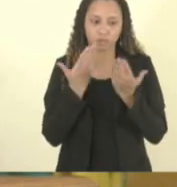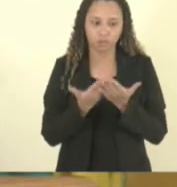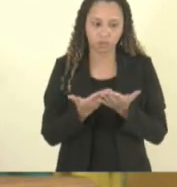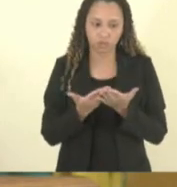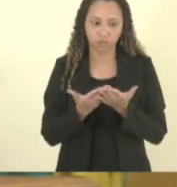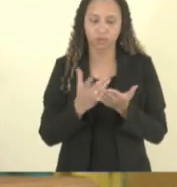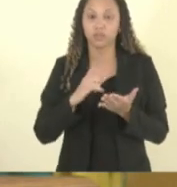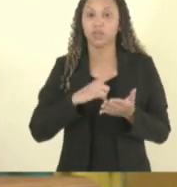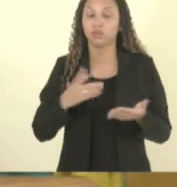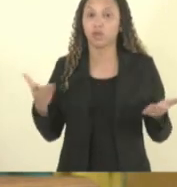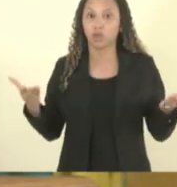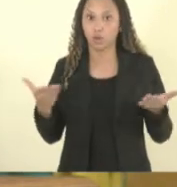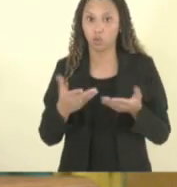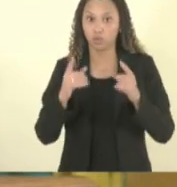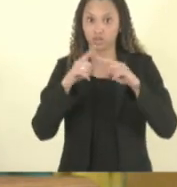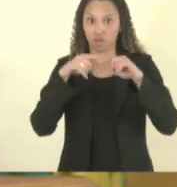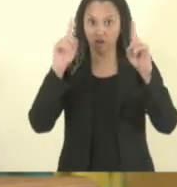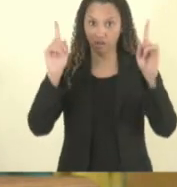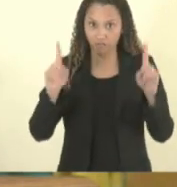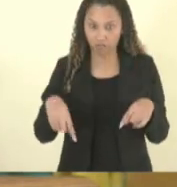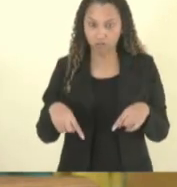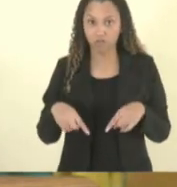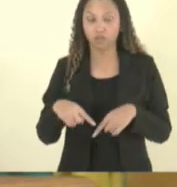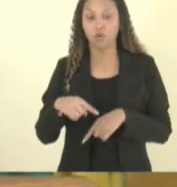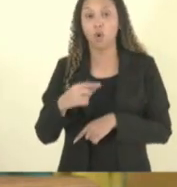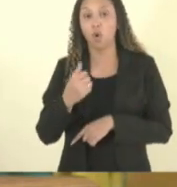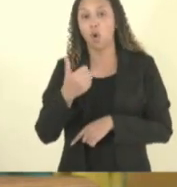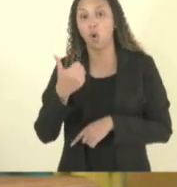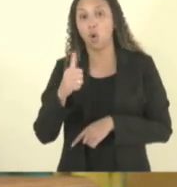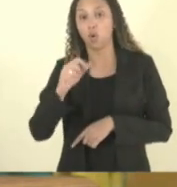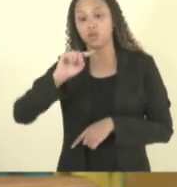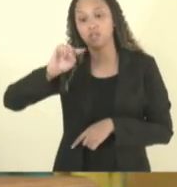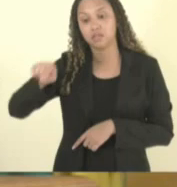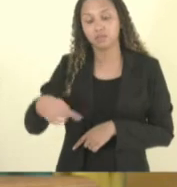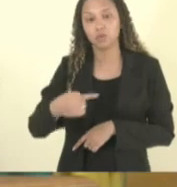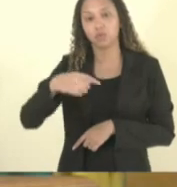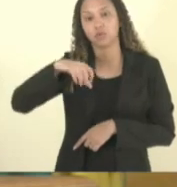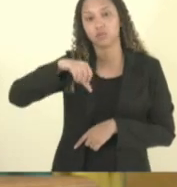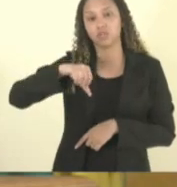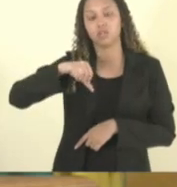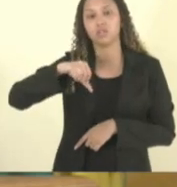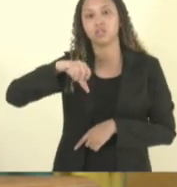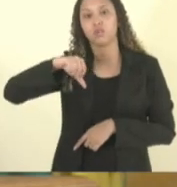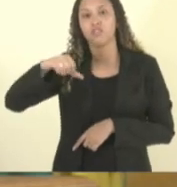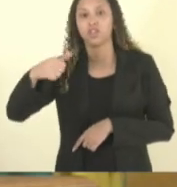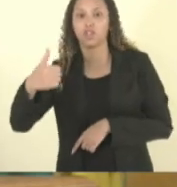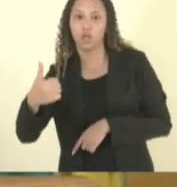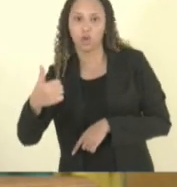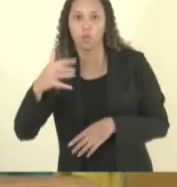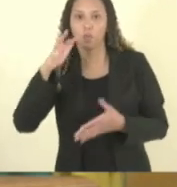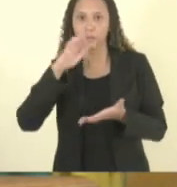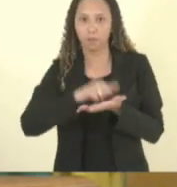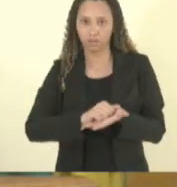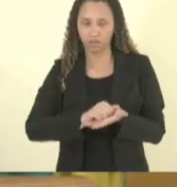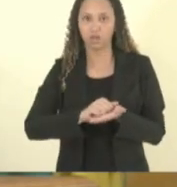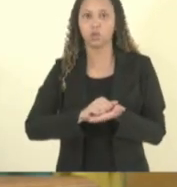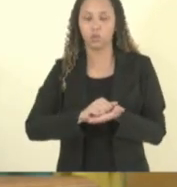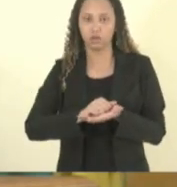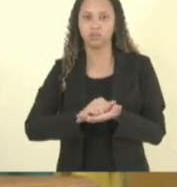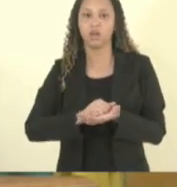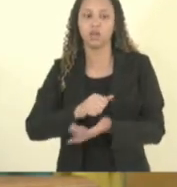efetivo na rede 11.991 matrículas de